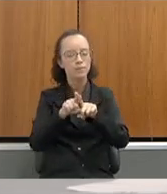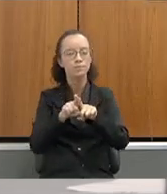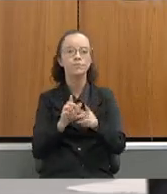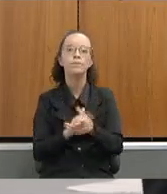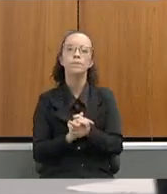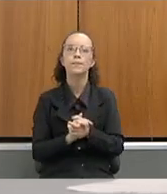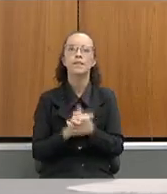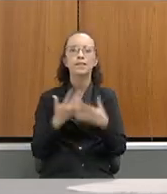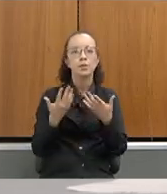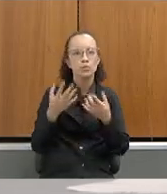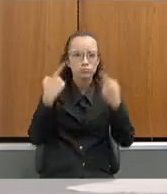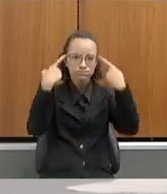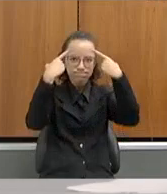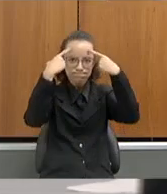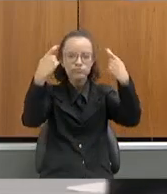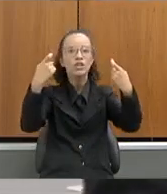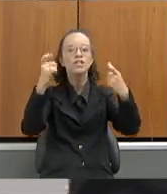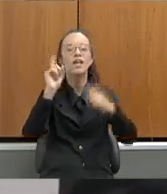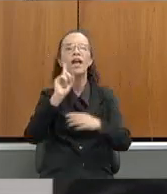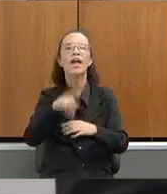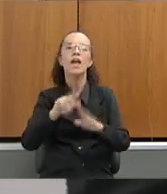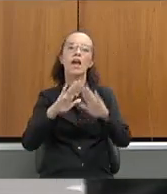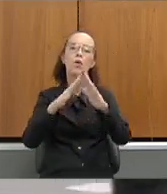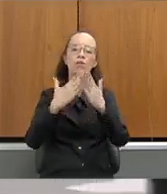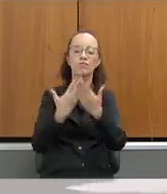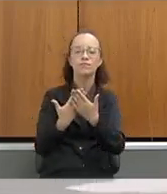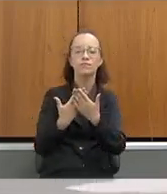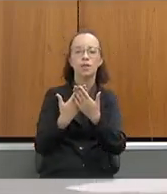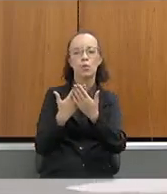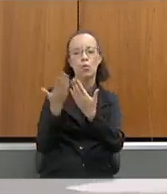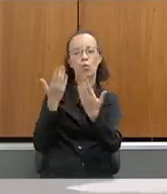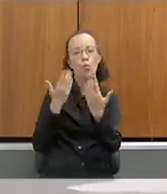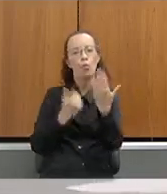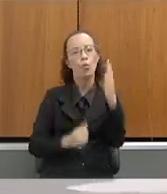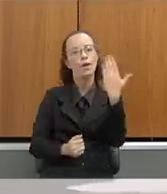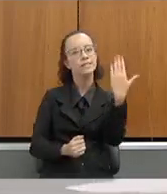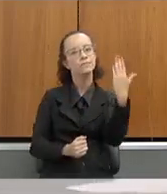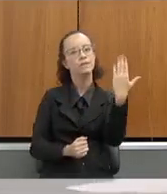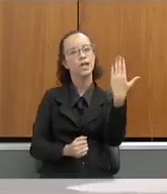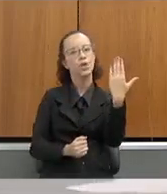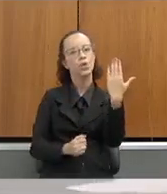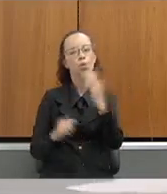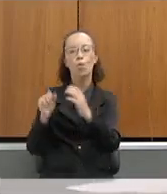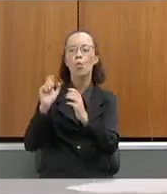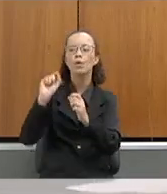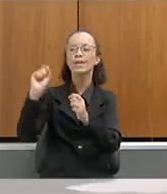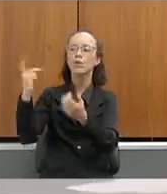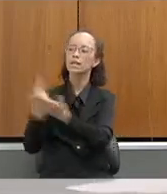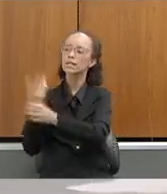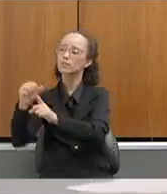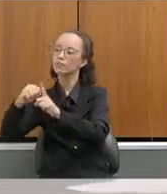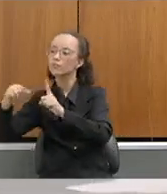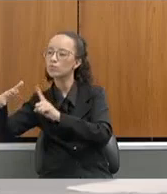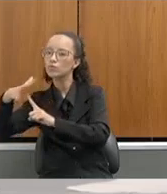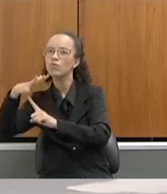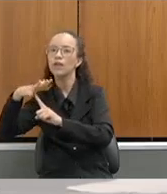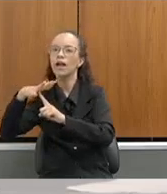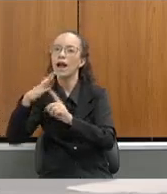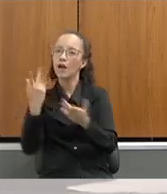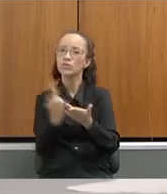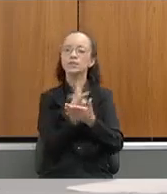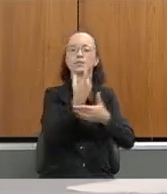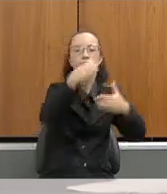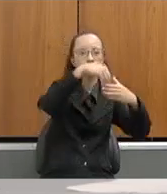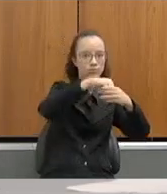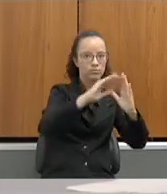tratar sobre violência, a violência na escola, ela é um reflexo, literalmente, da violência na sociedade. Outro dia, eu recebi um telefonema de um